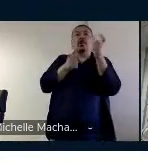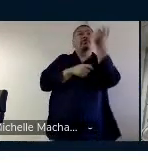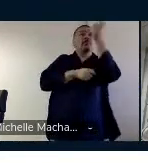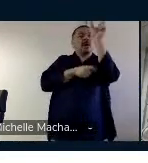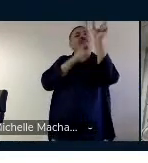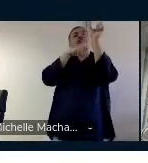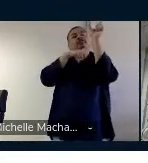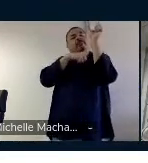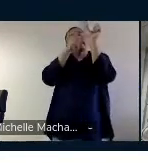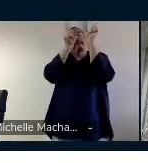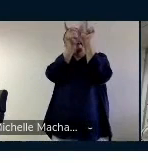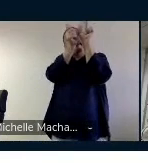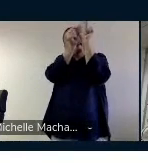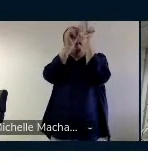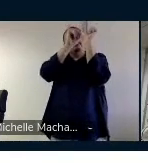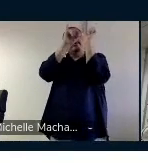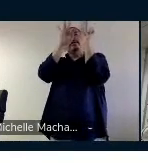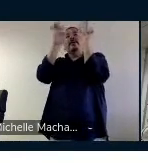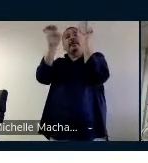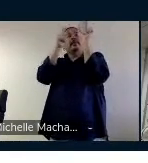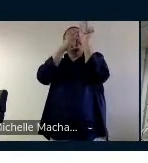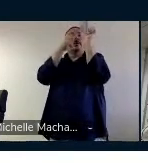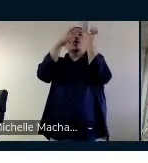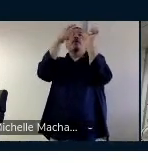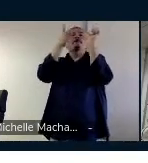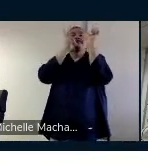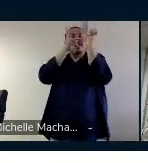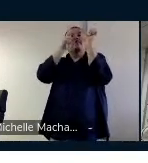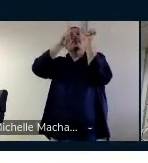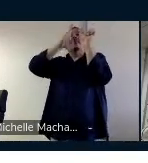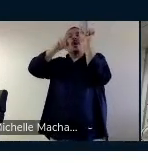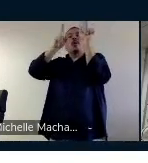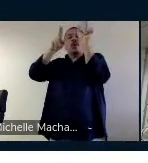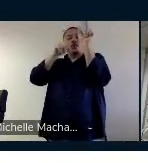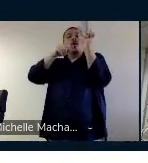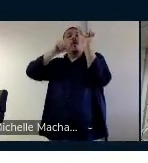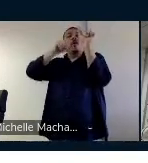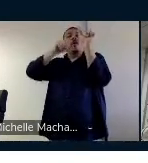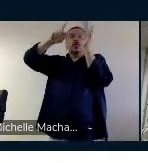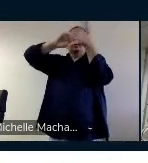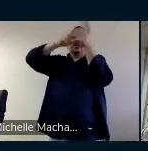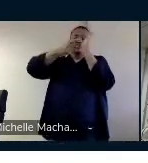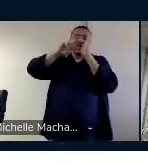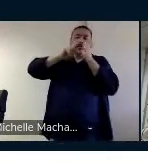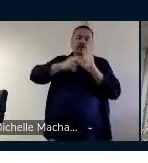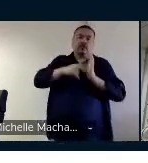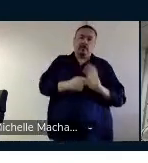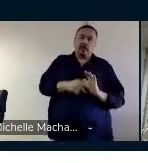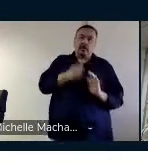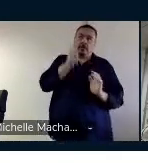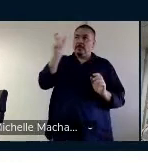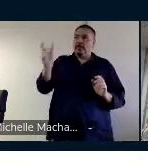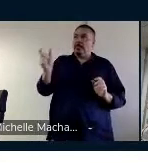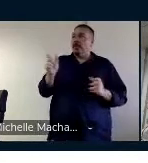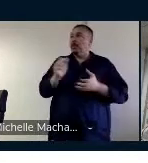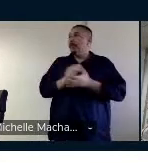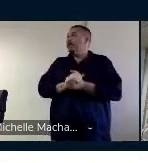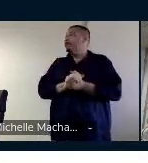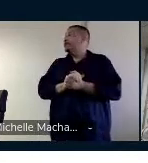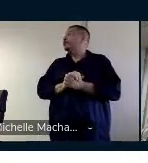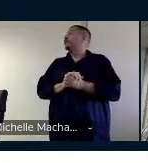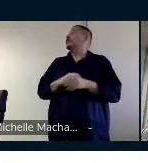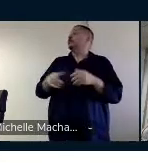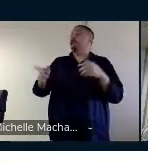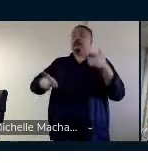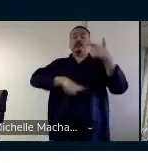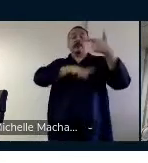várias palavras têm esse mesmo sufixo e que ele interfere no significado dessas palavras. Um segundo